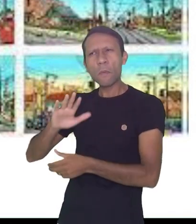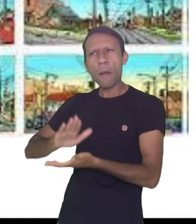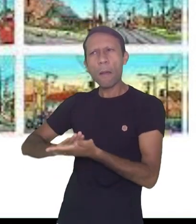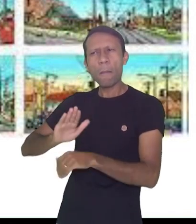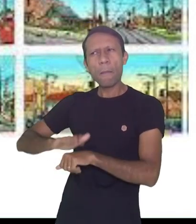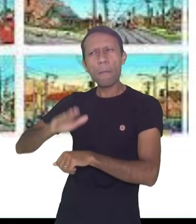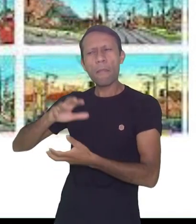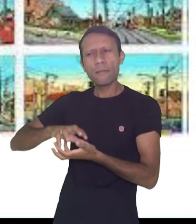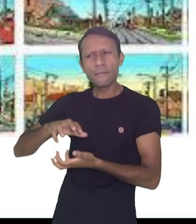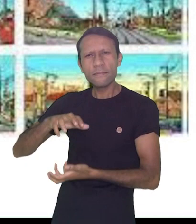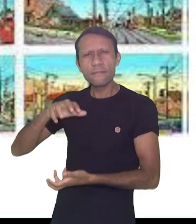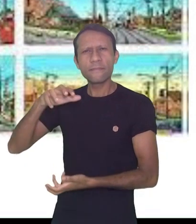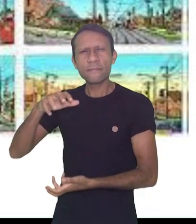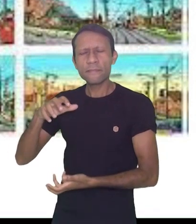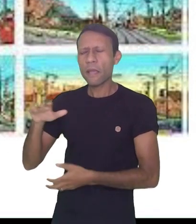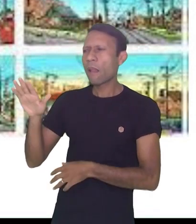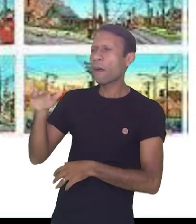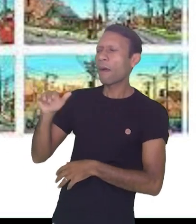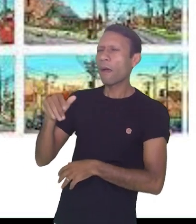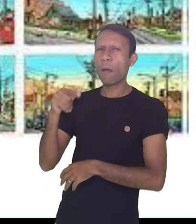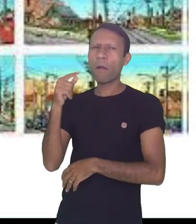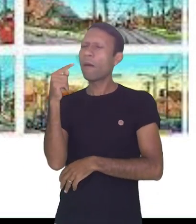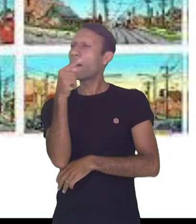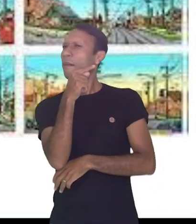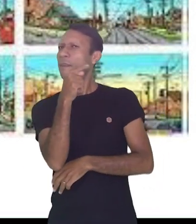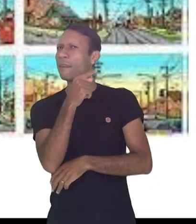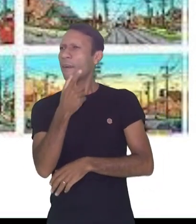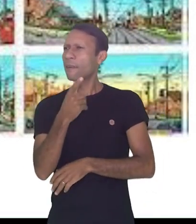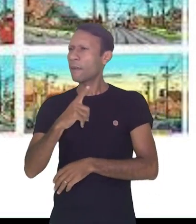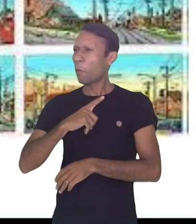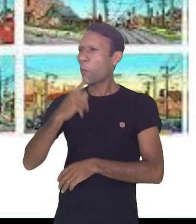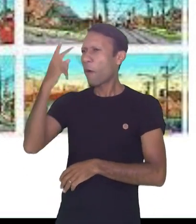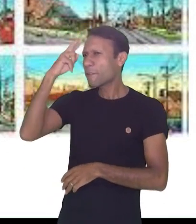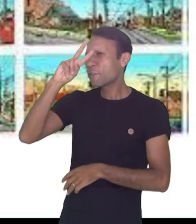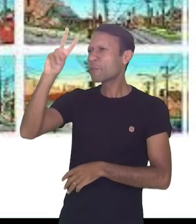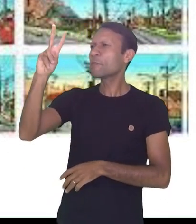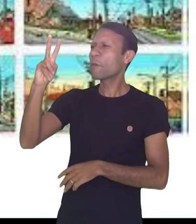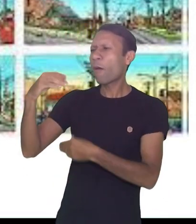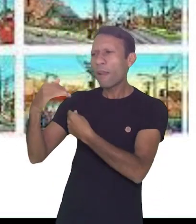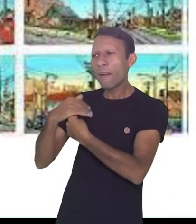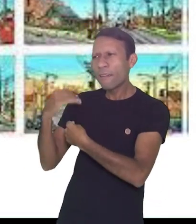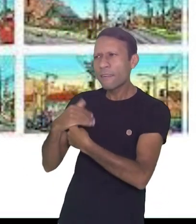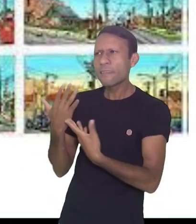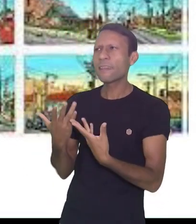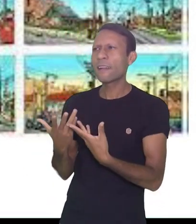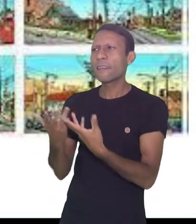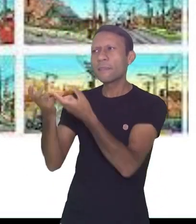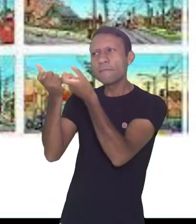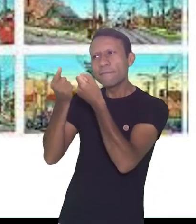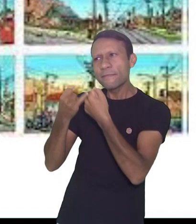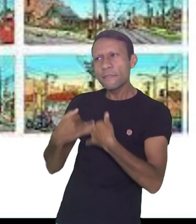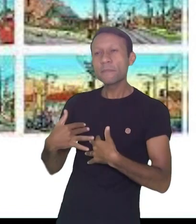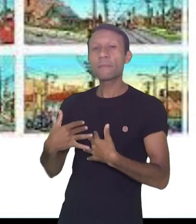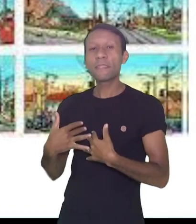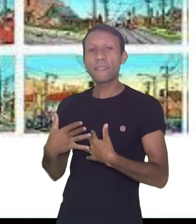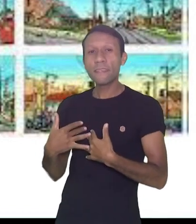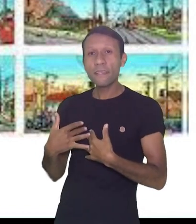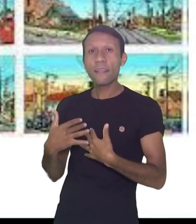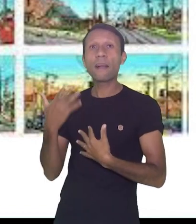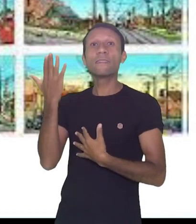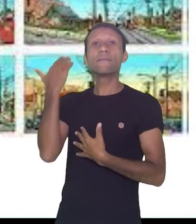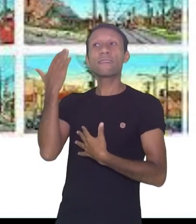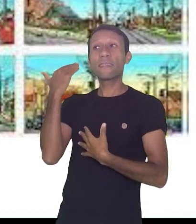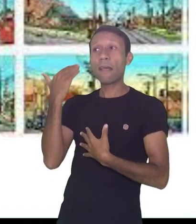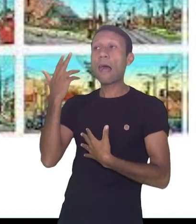pergunte a ele se é capaz de contar alguma história de um local em que ele viu passar ou transformações como